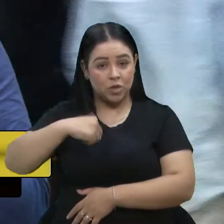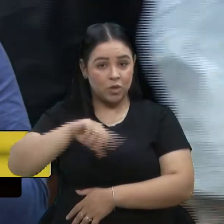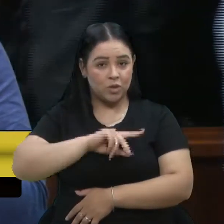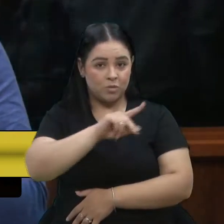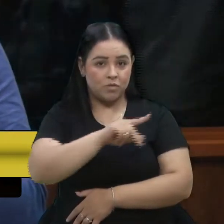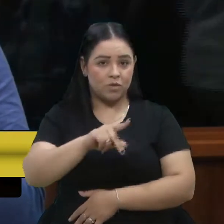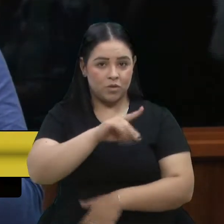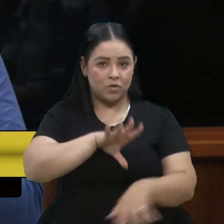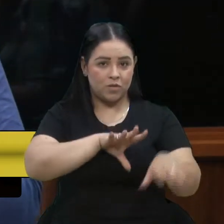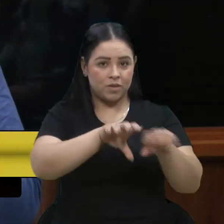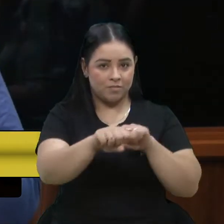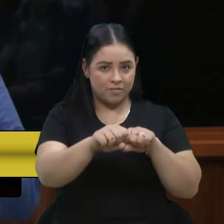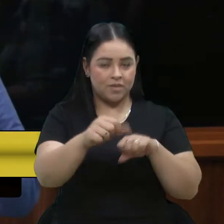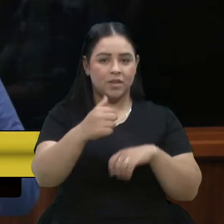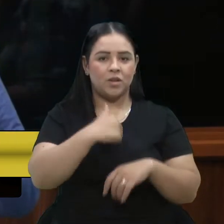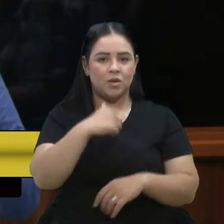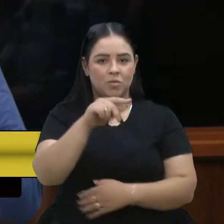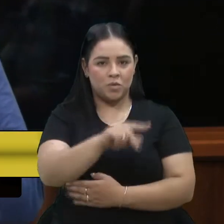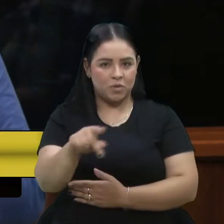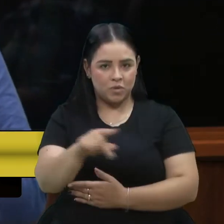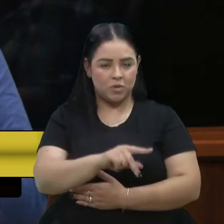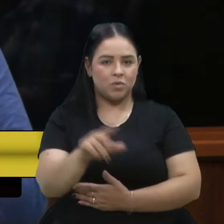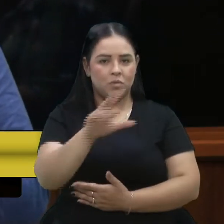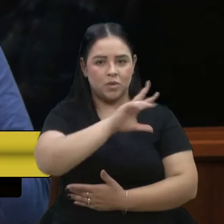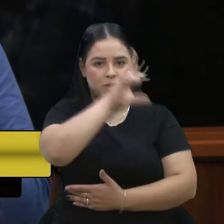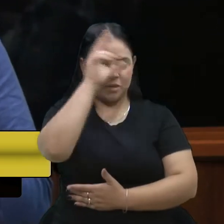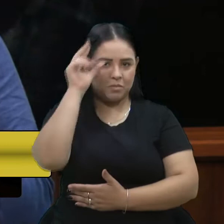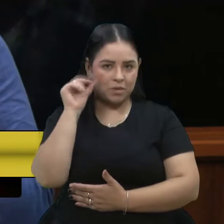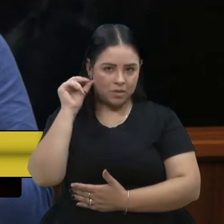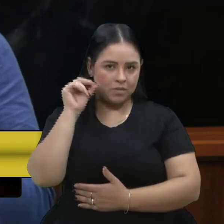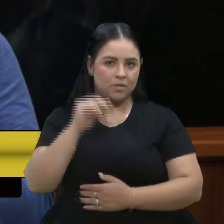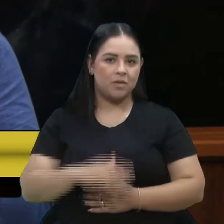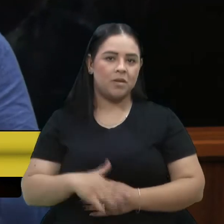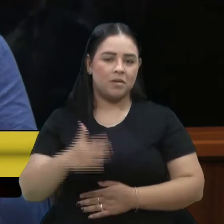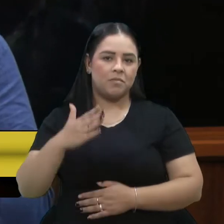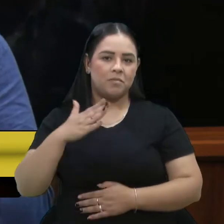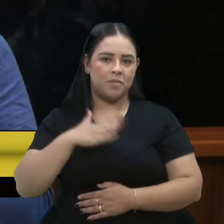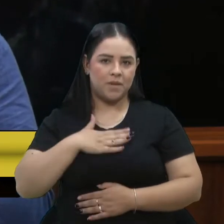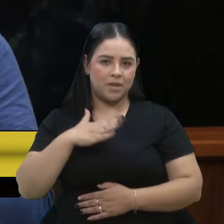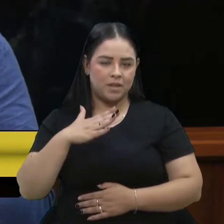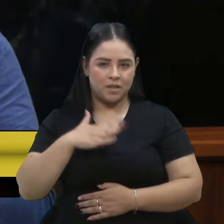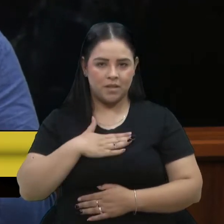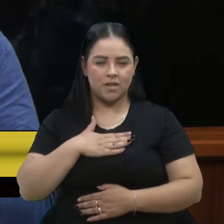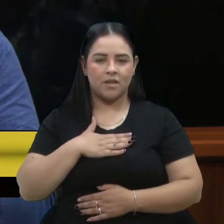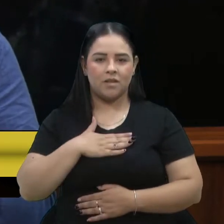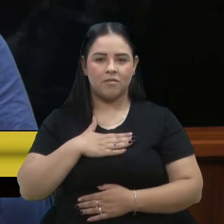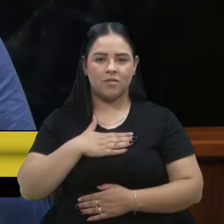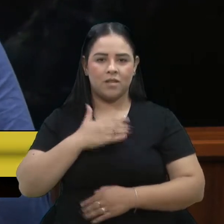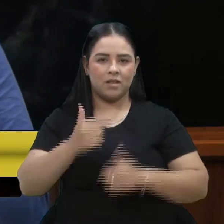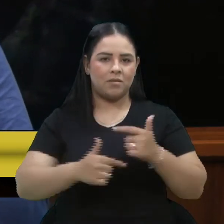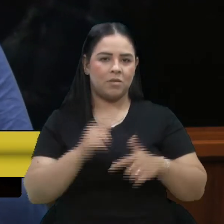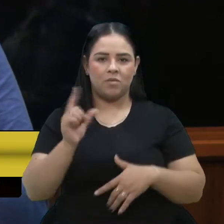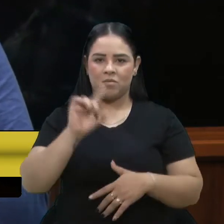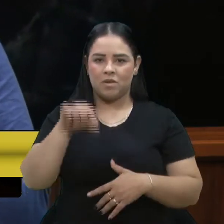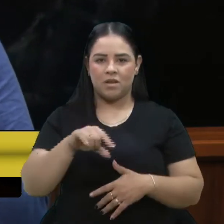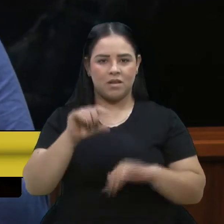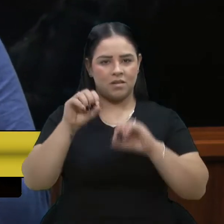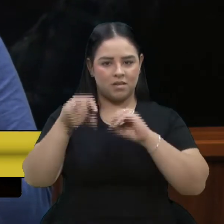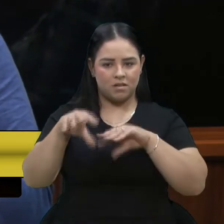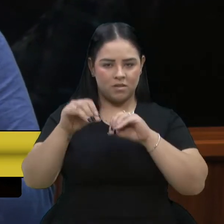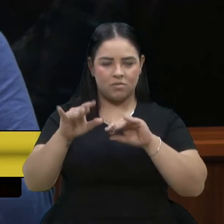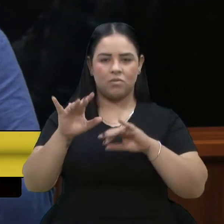formação, eu sou profe da rede municipal, a minha especialização não é em educação especial,